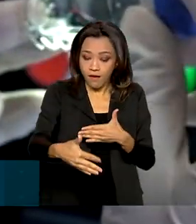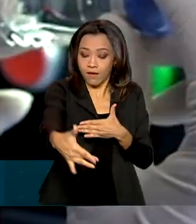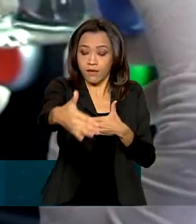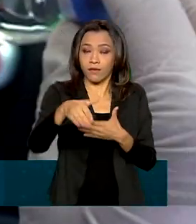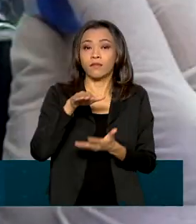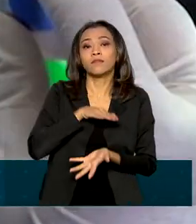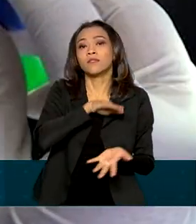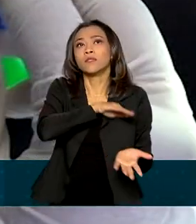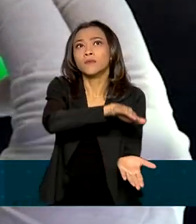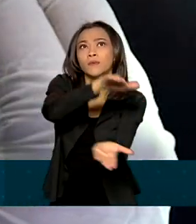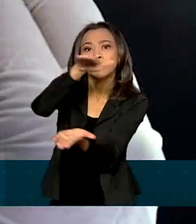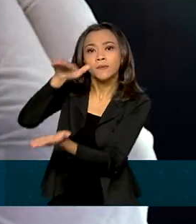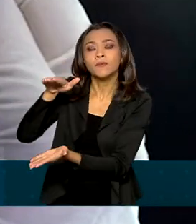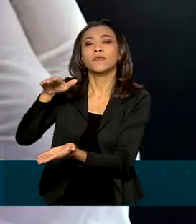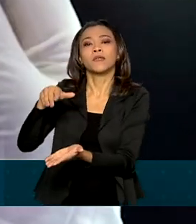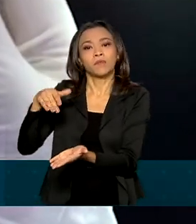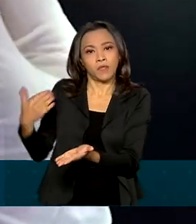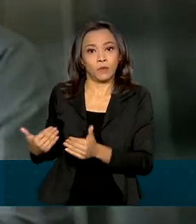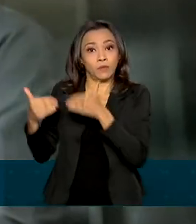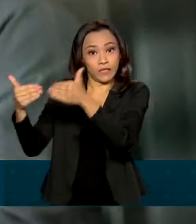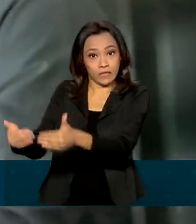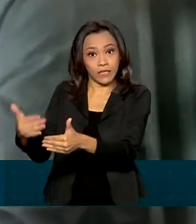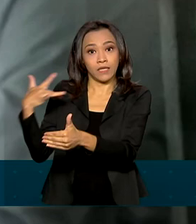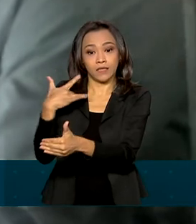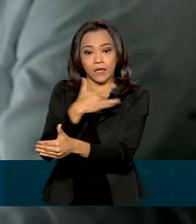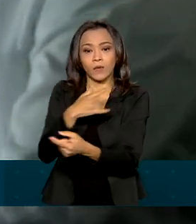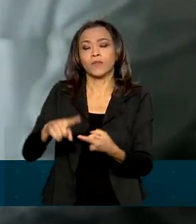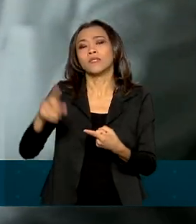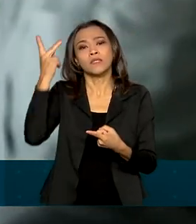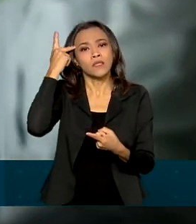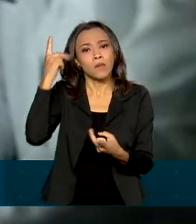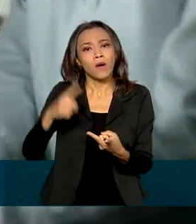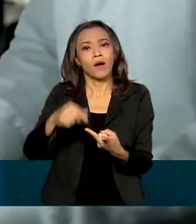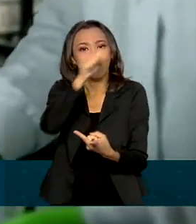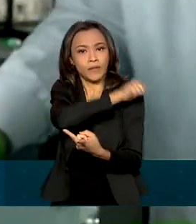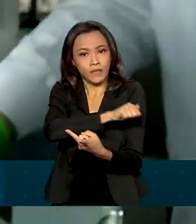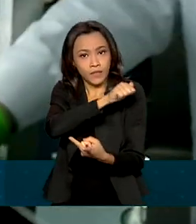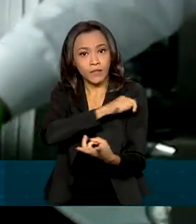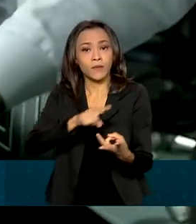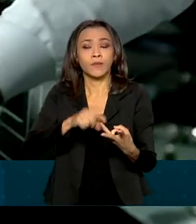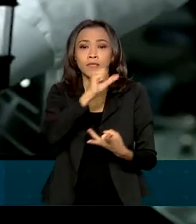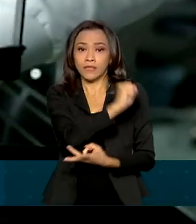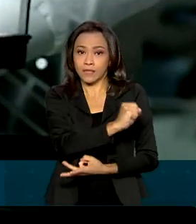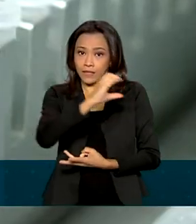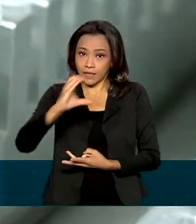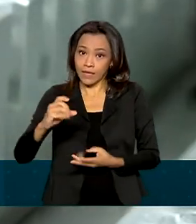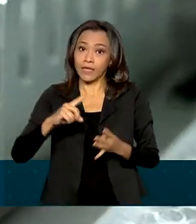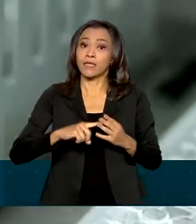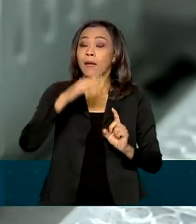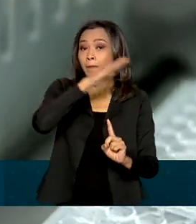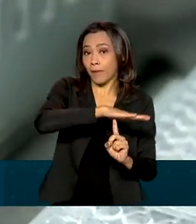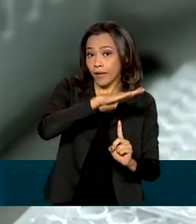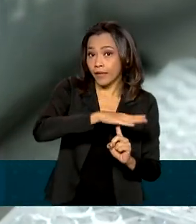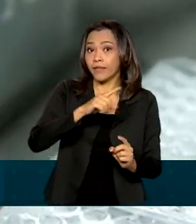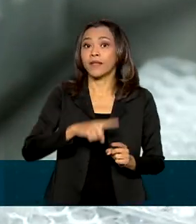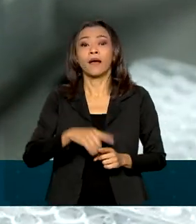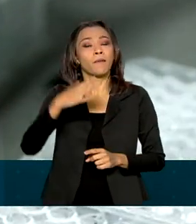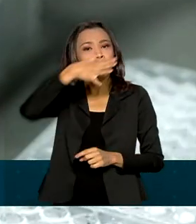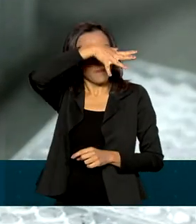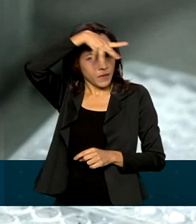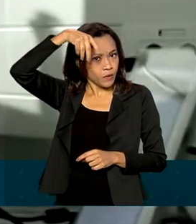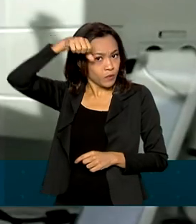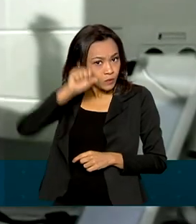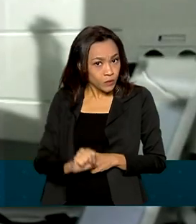Ministério da Saúde até esta quarta. São Paulo, Rio de Janeiro, Santa Catarina, Paraná, Mato Grosso do Sul,